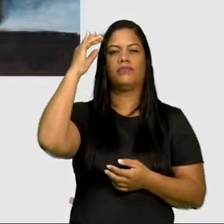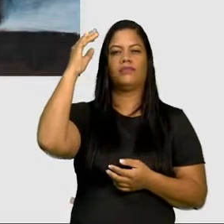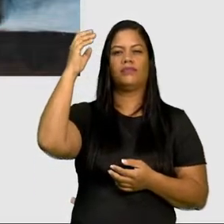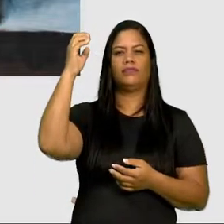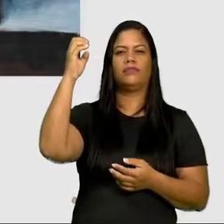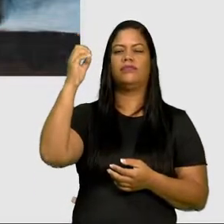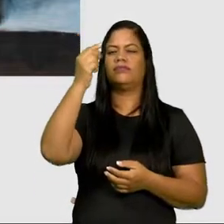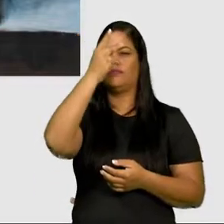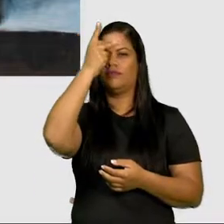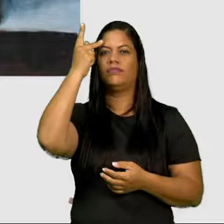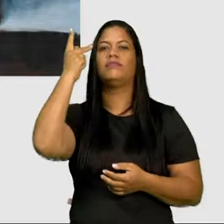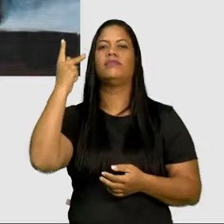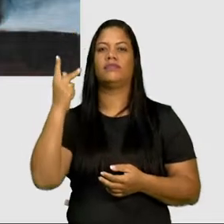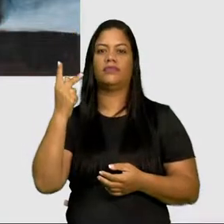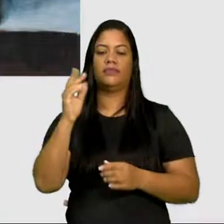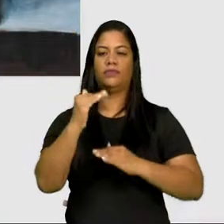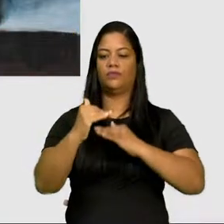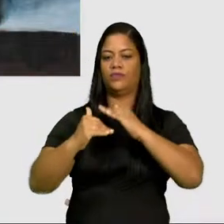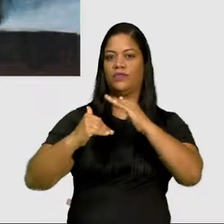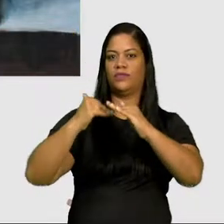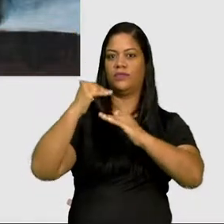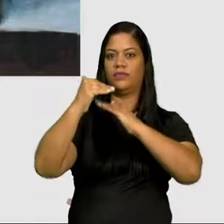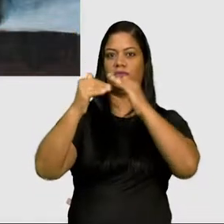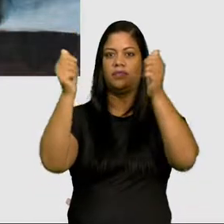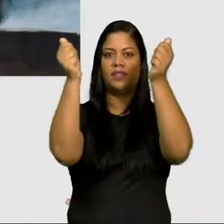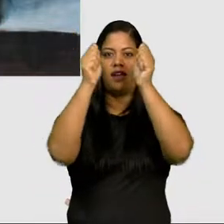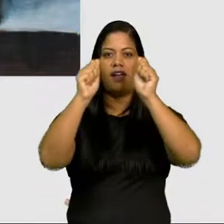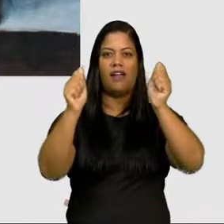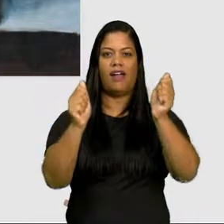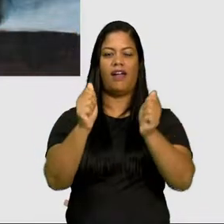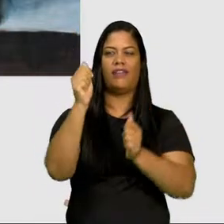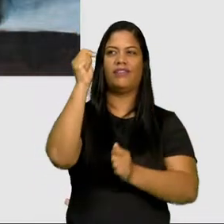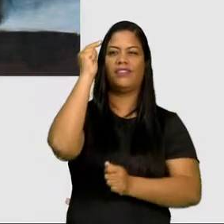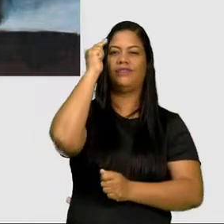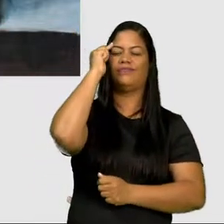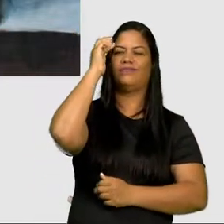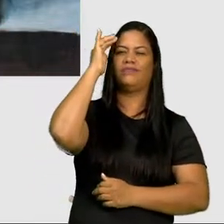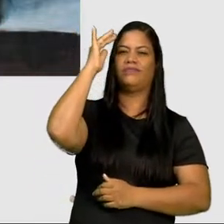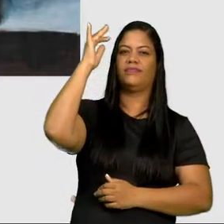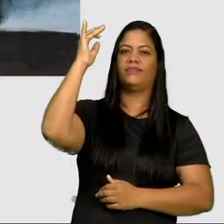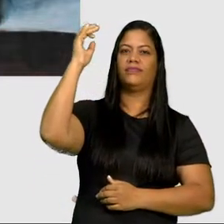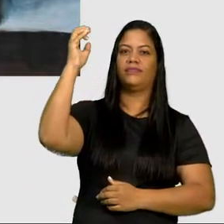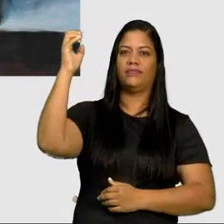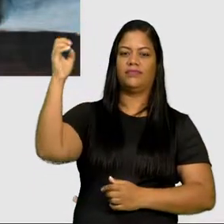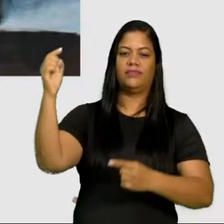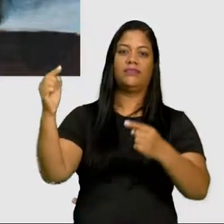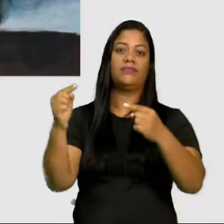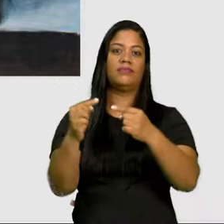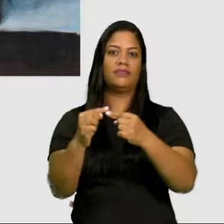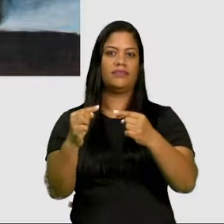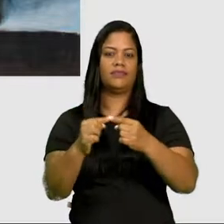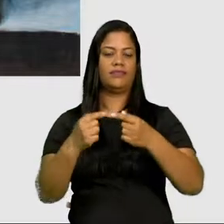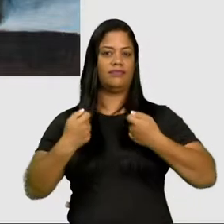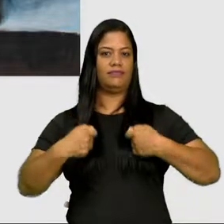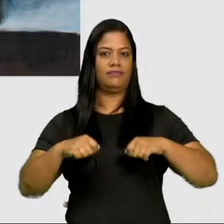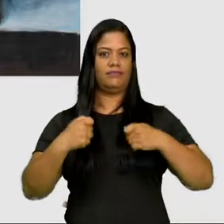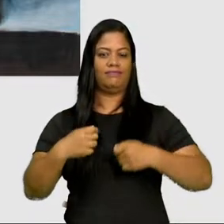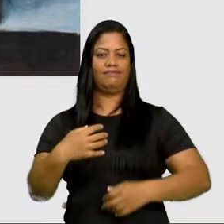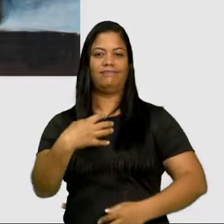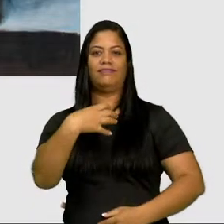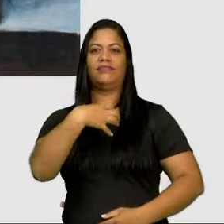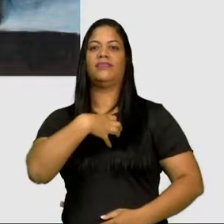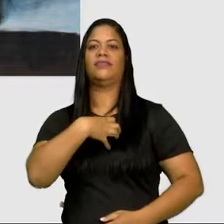e na intuição, para construir a arte imaginária, ligada a uma necessidade interior.